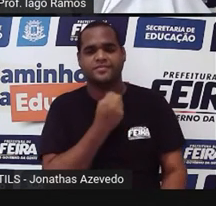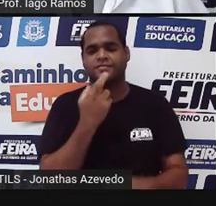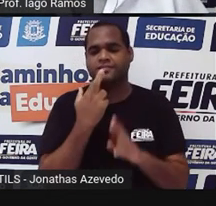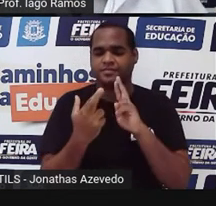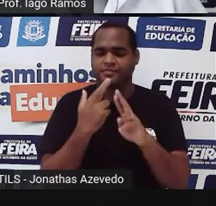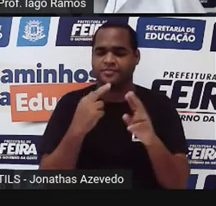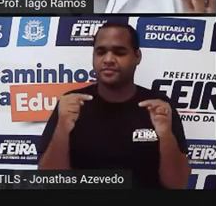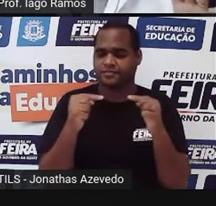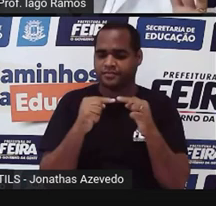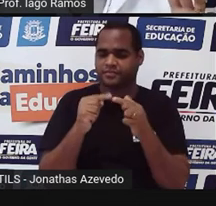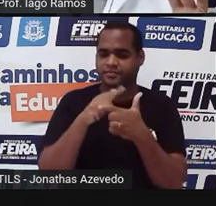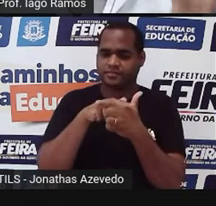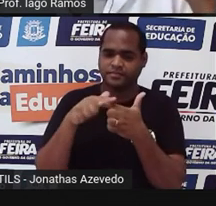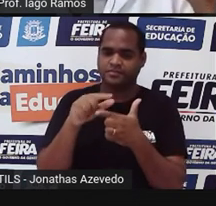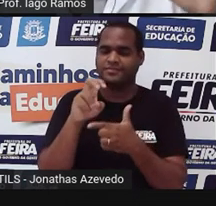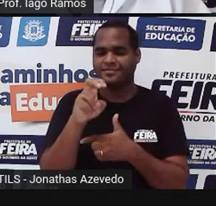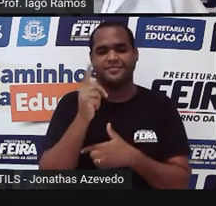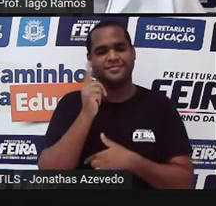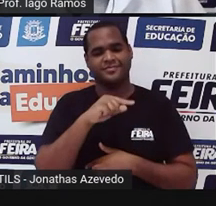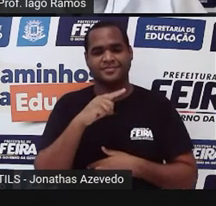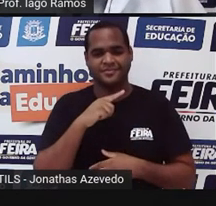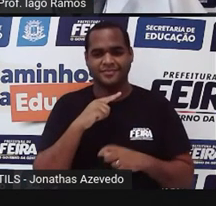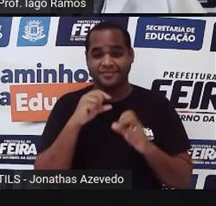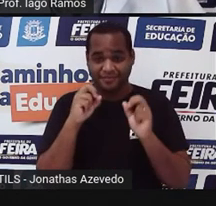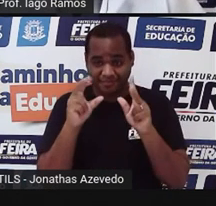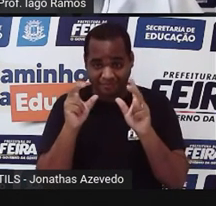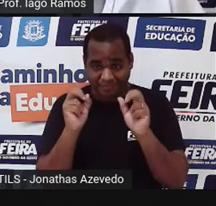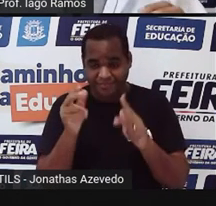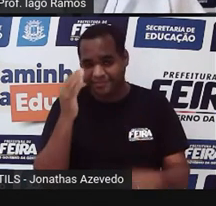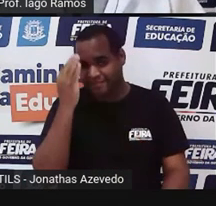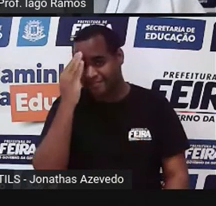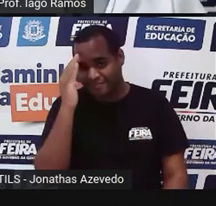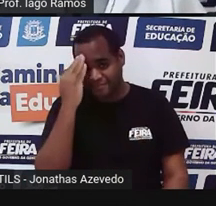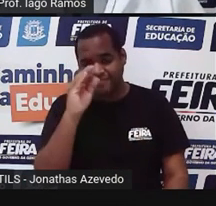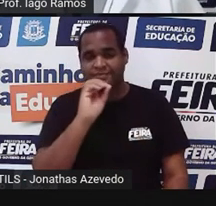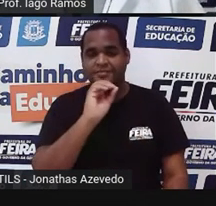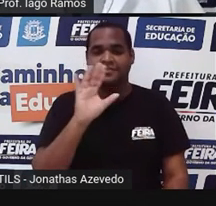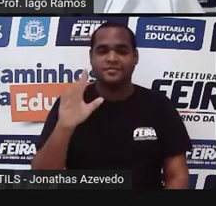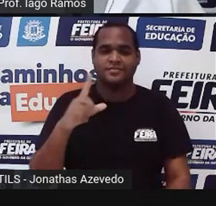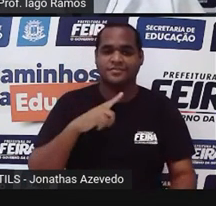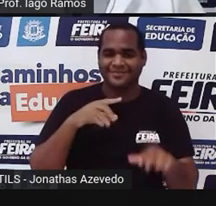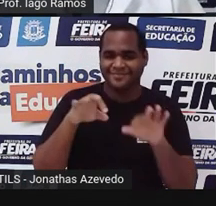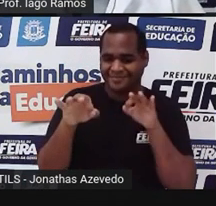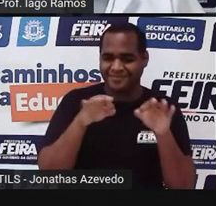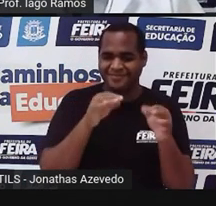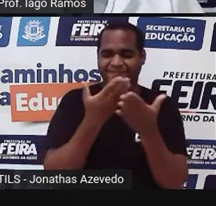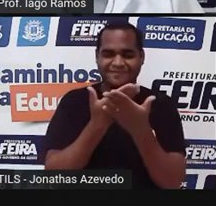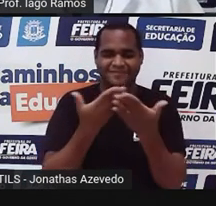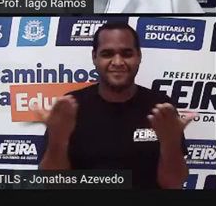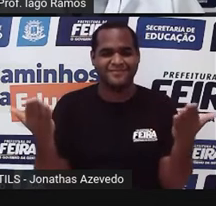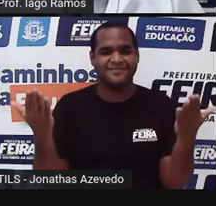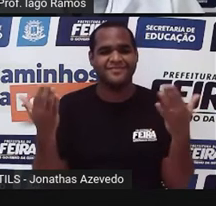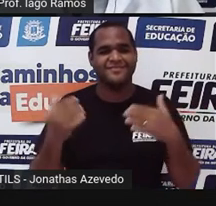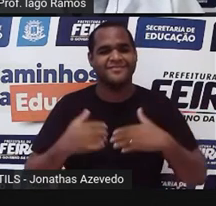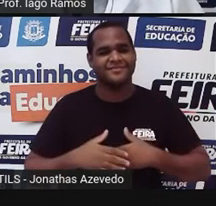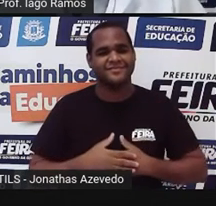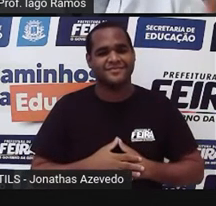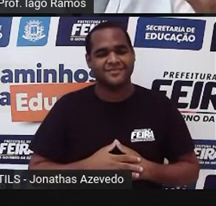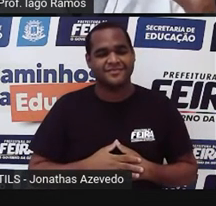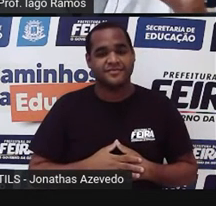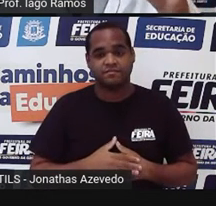dividir por 5. Tá bom? Beleza? Beleza? Bacana. Então, está aí organizadinho para você.